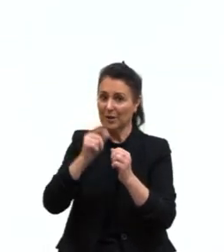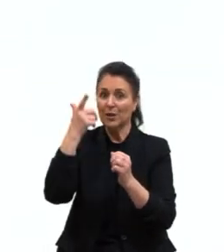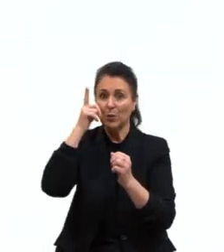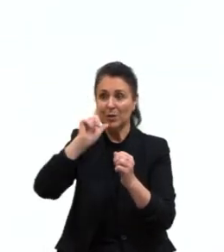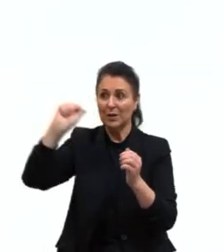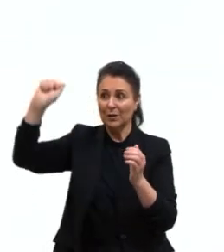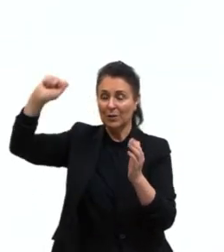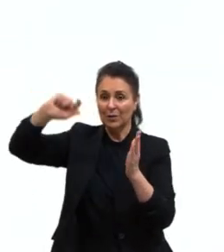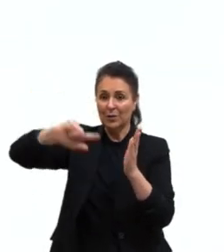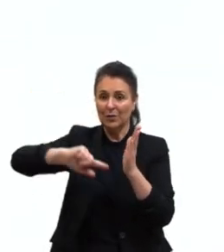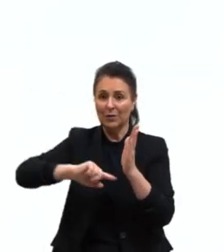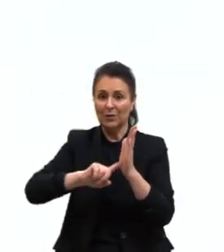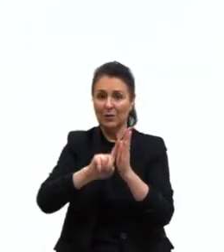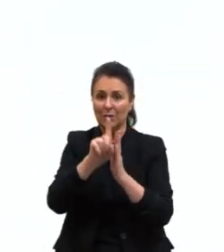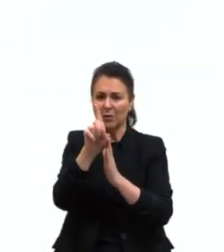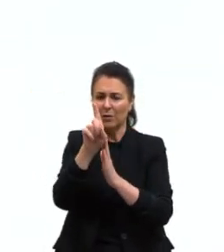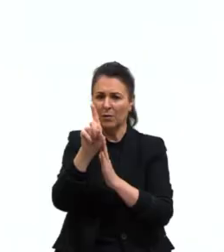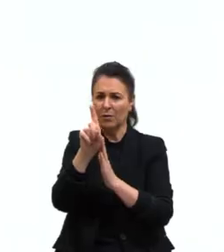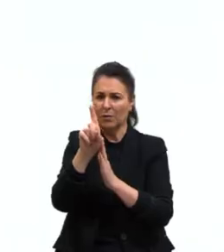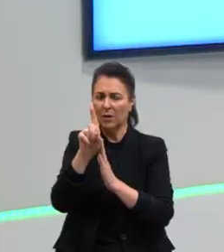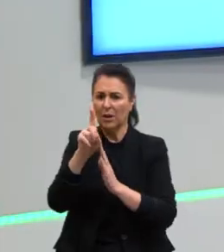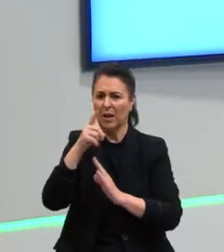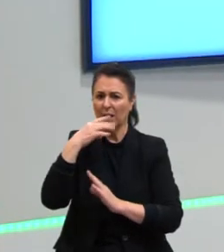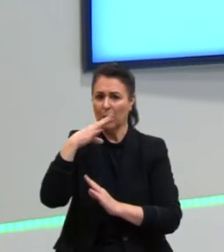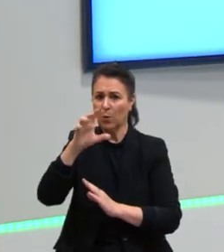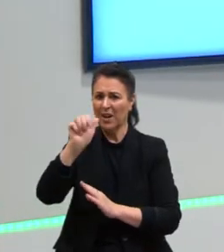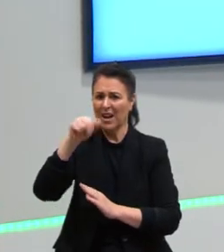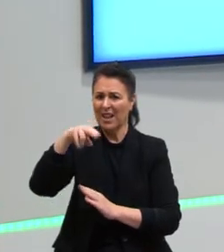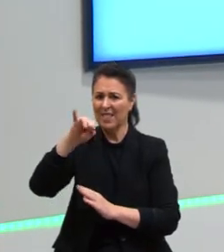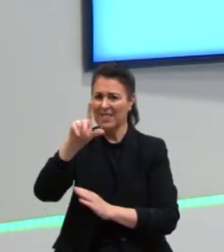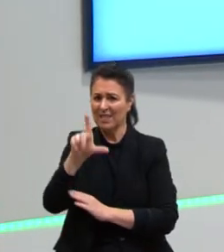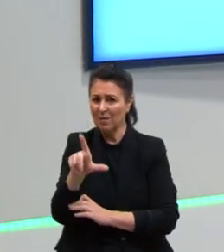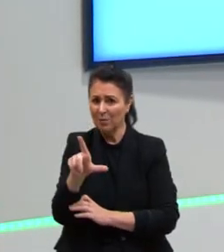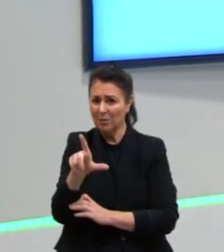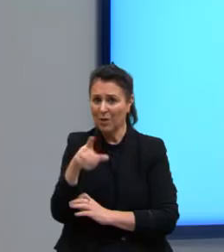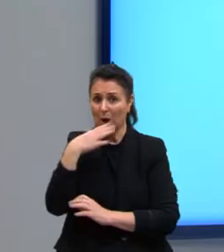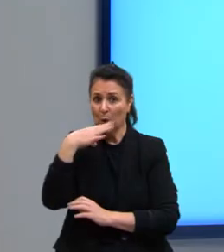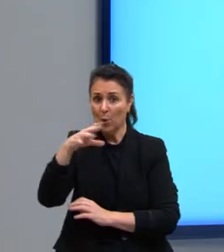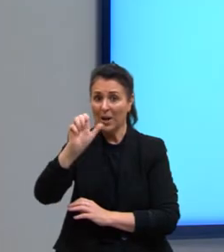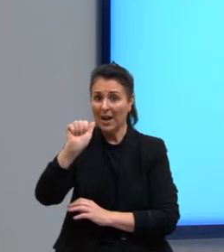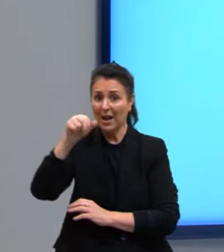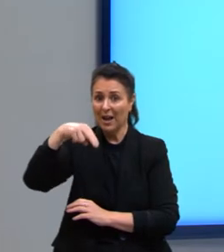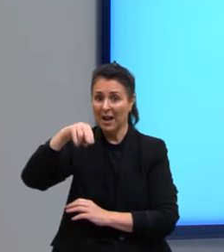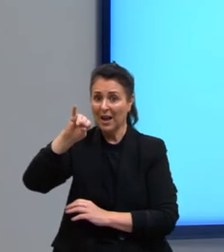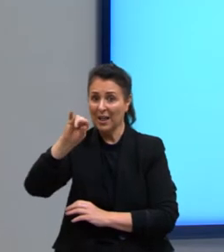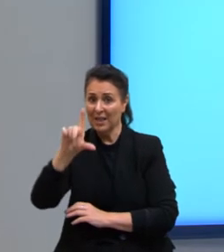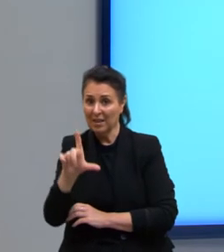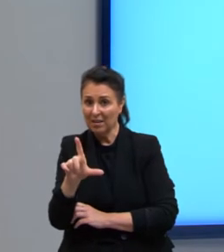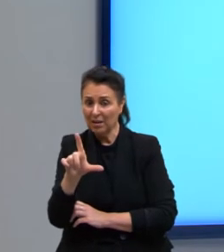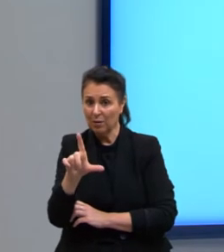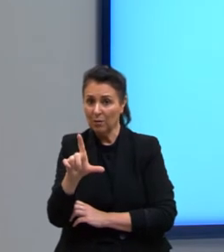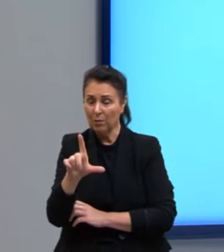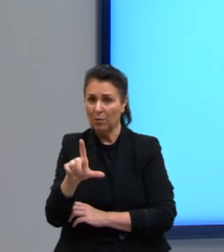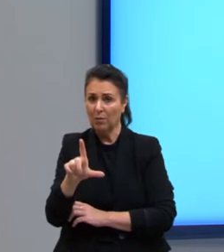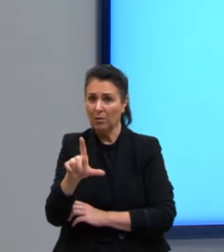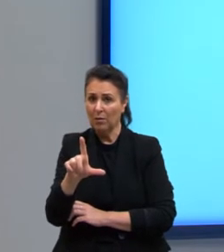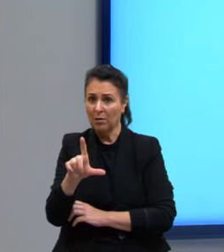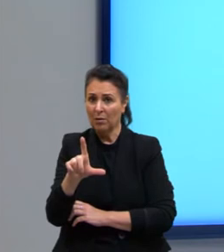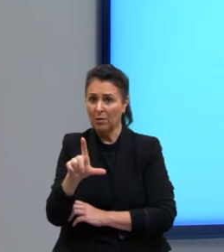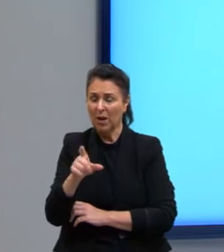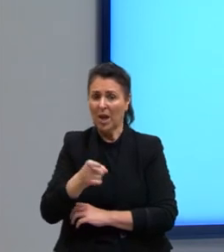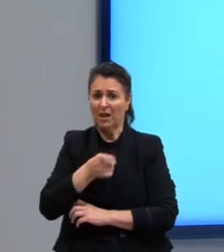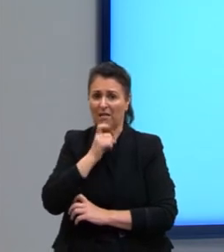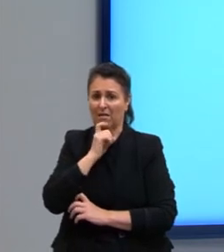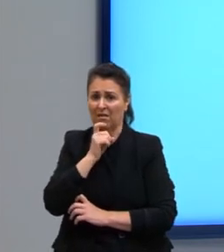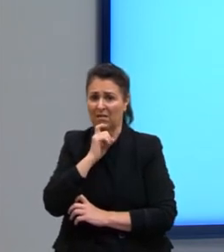é a do... Será que é a da cor anil? Essa parte aqui? A letra B, verde,